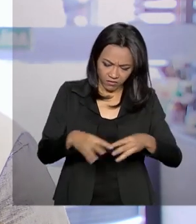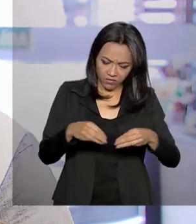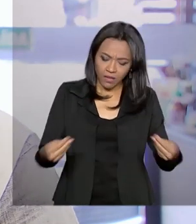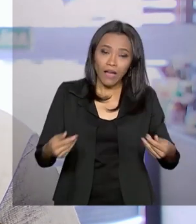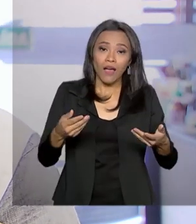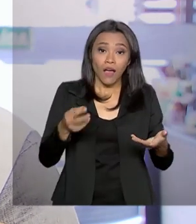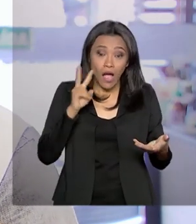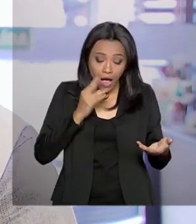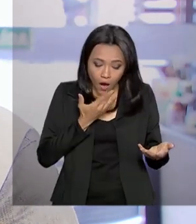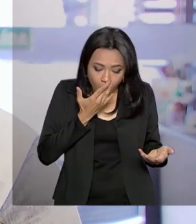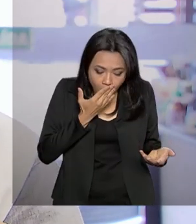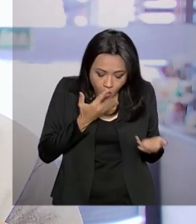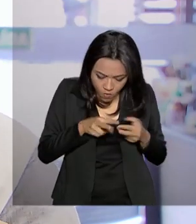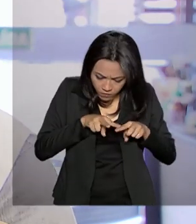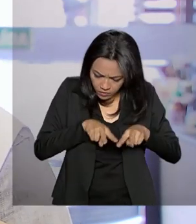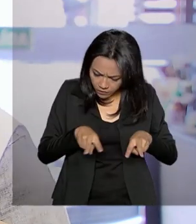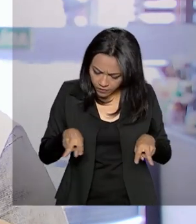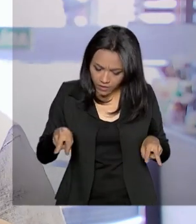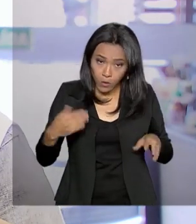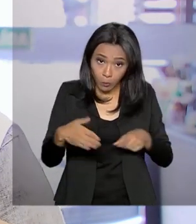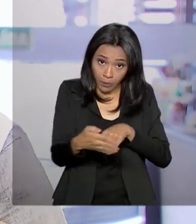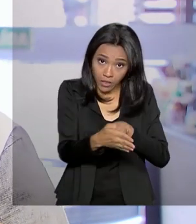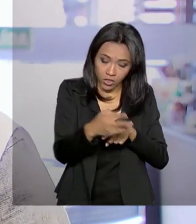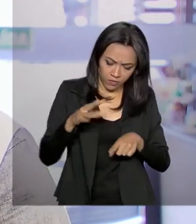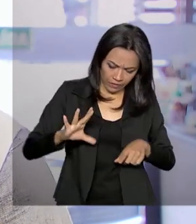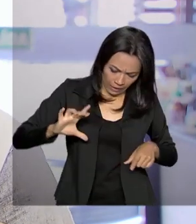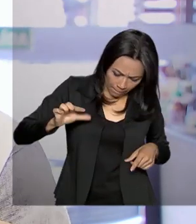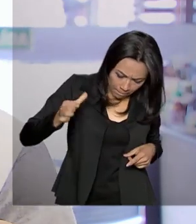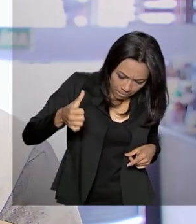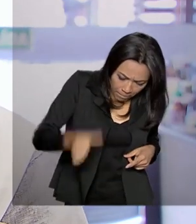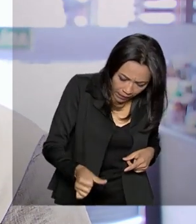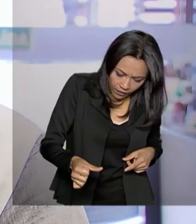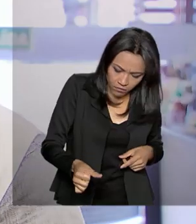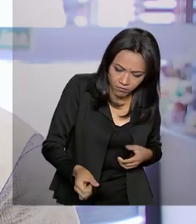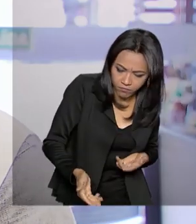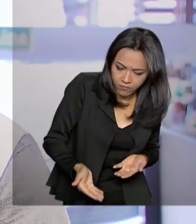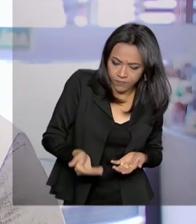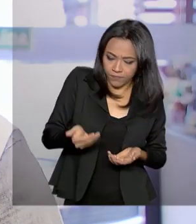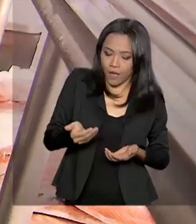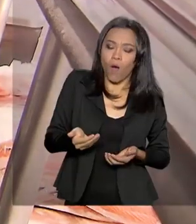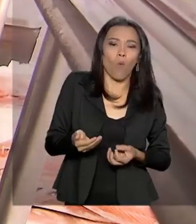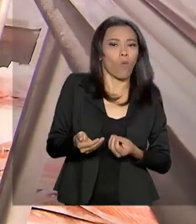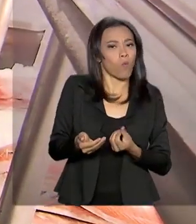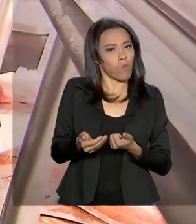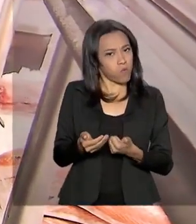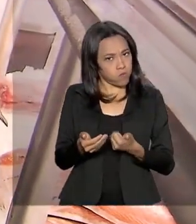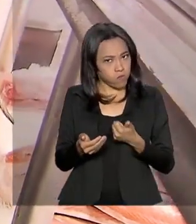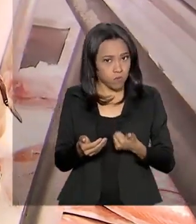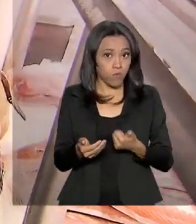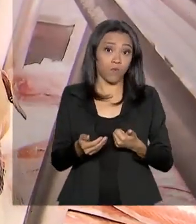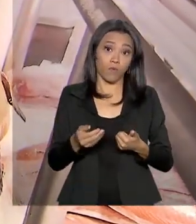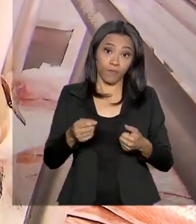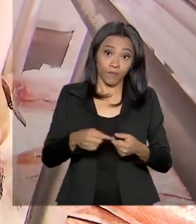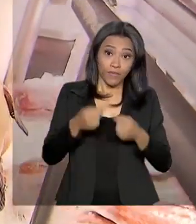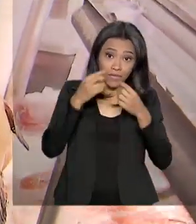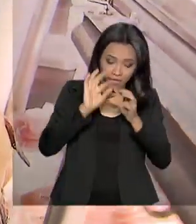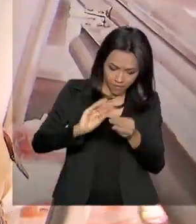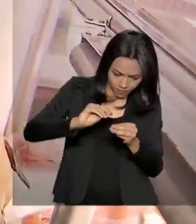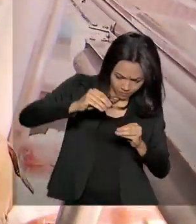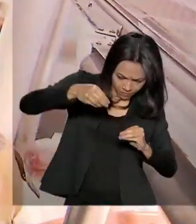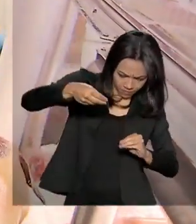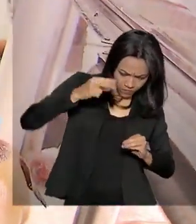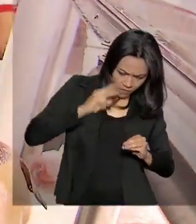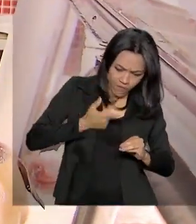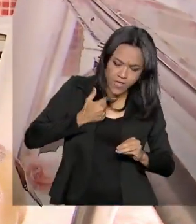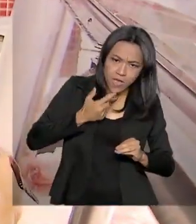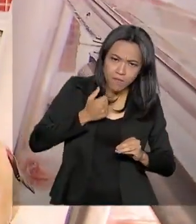da carne, se aperta tem uma elasticidade ainda, as guelras brilhantes de cores